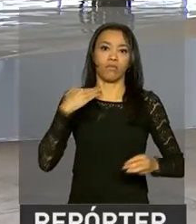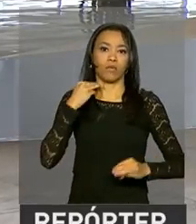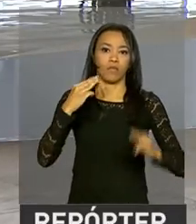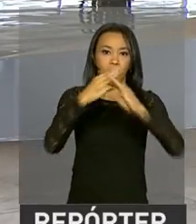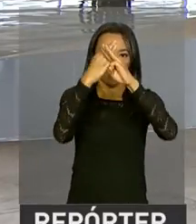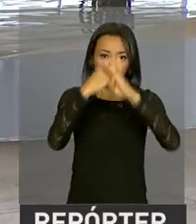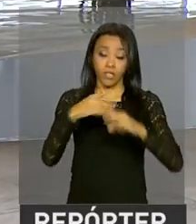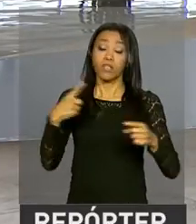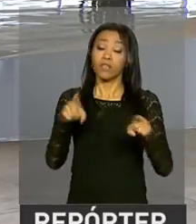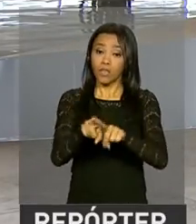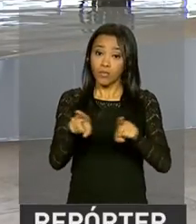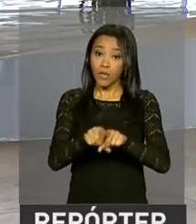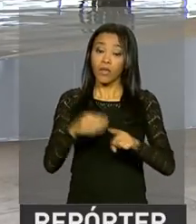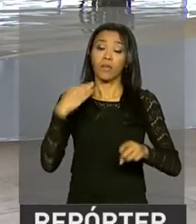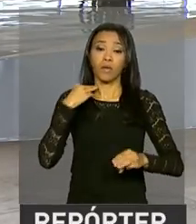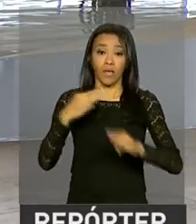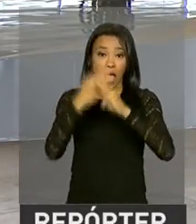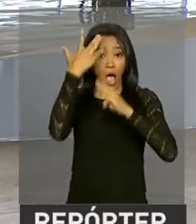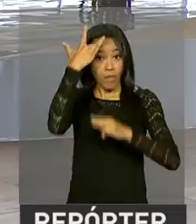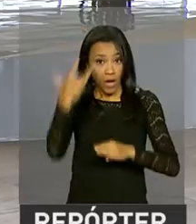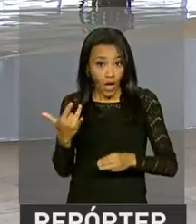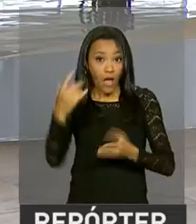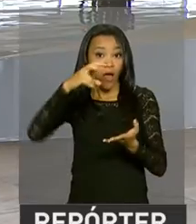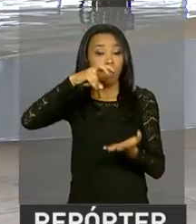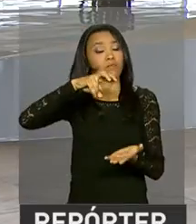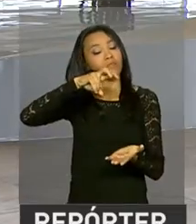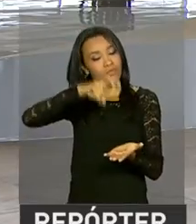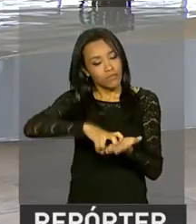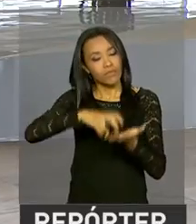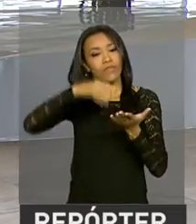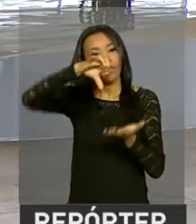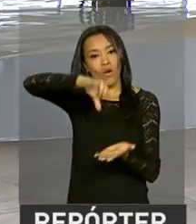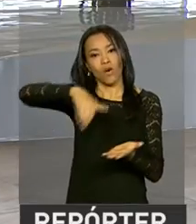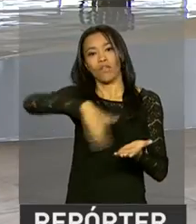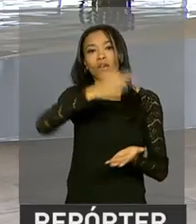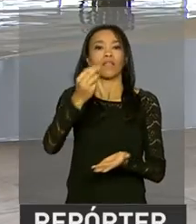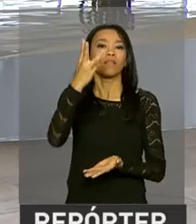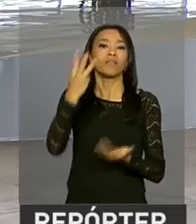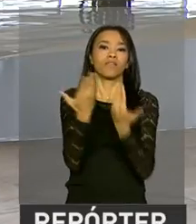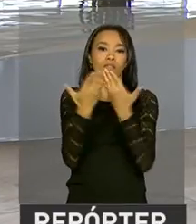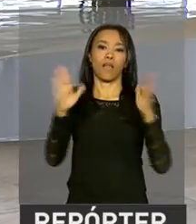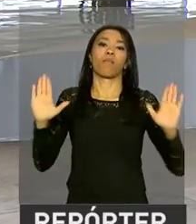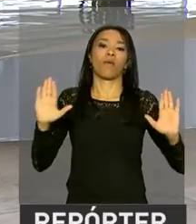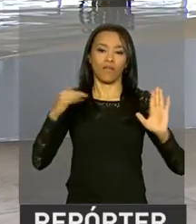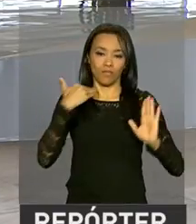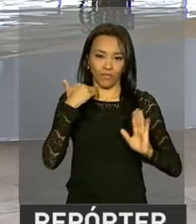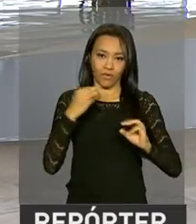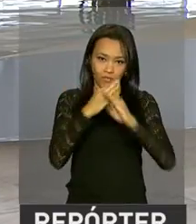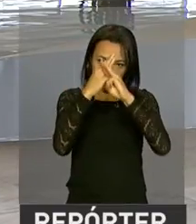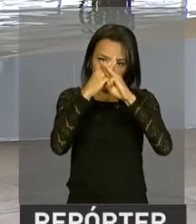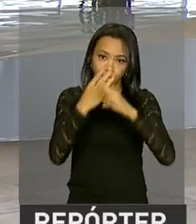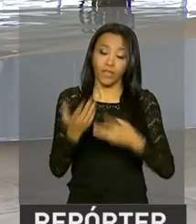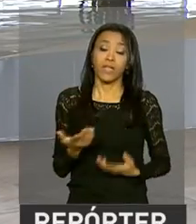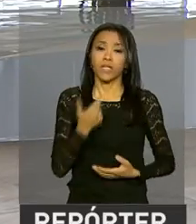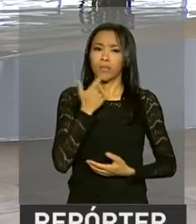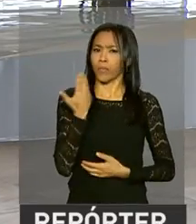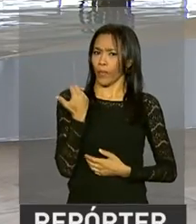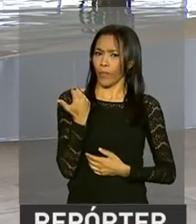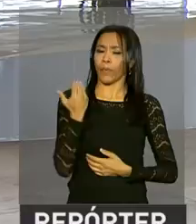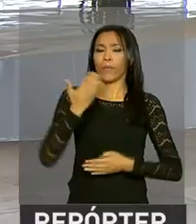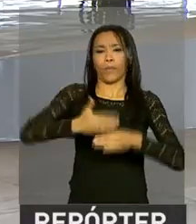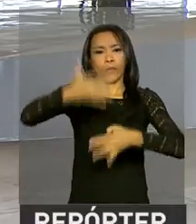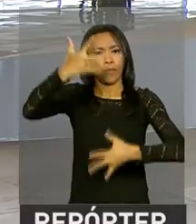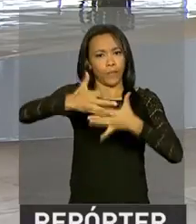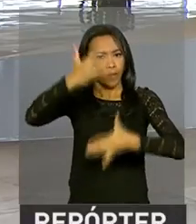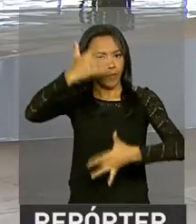vão estar abertas amanhã, no sábado, das 9 às 3 horas da tarde. Agora há pouco, nas redes sociais, o presidente